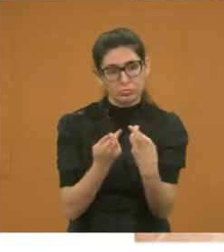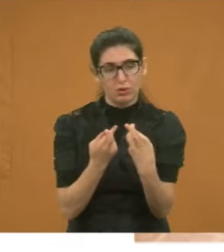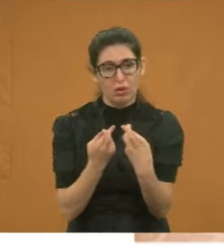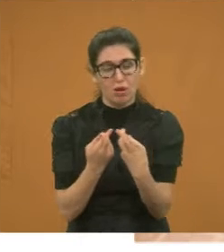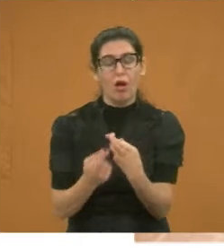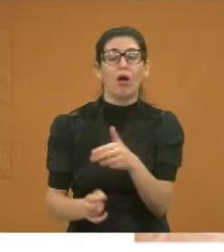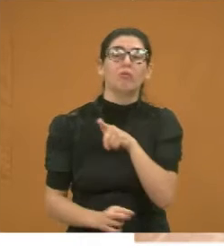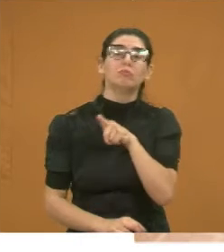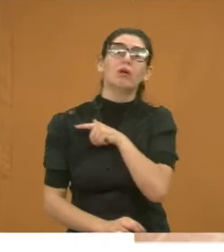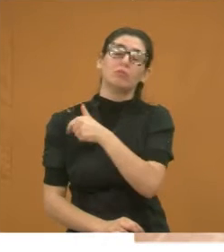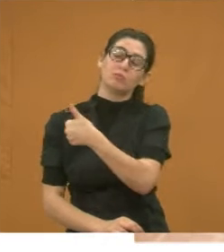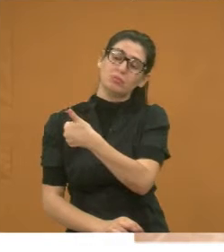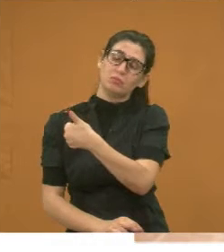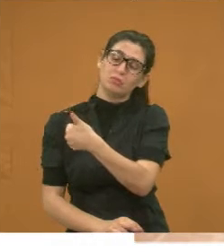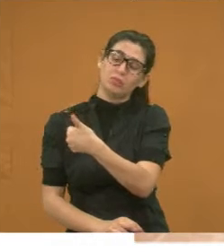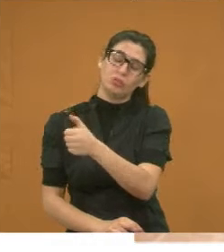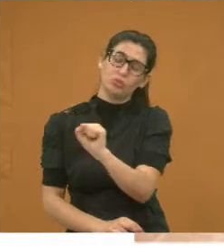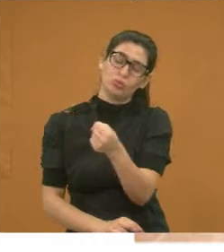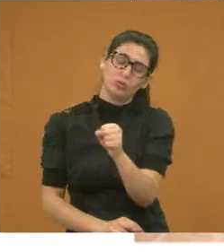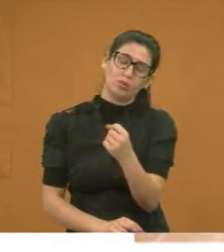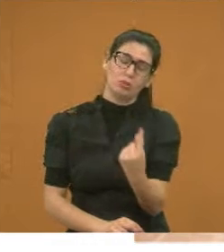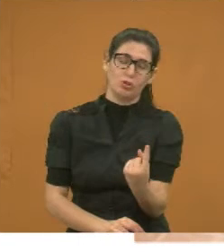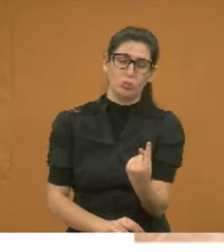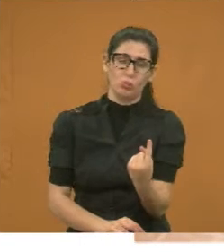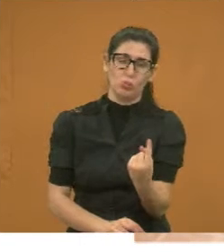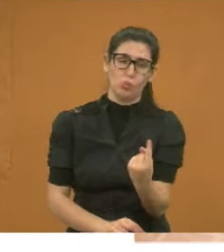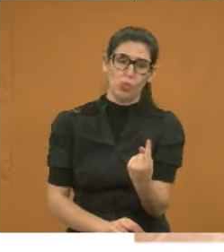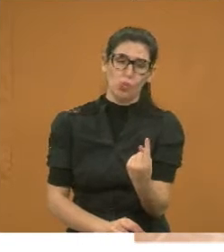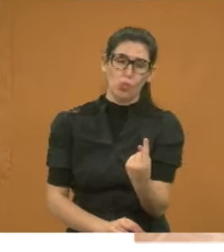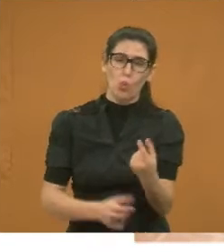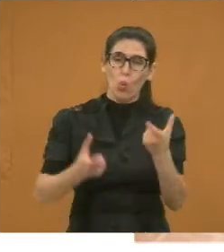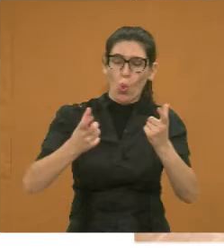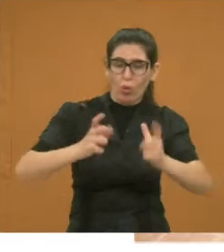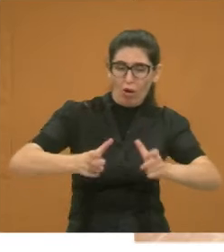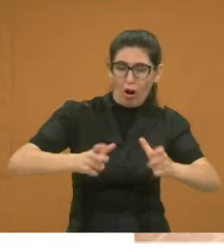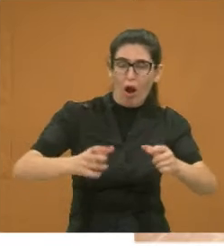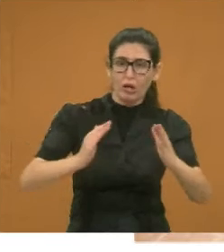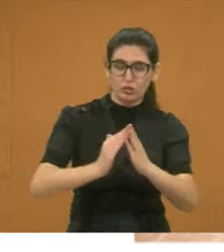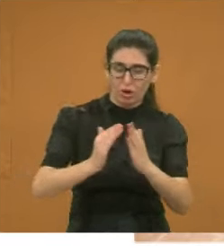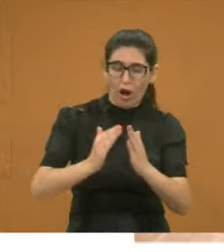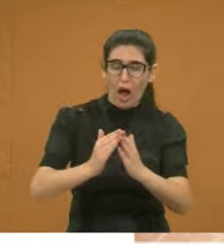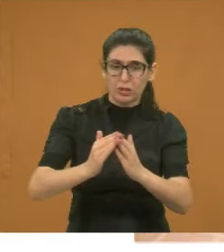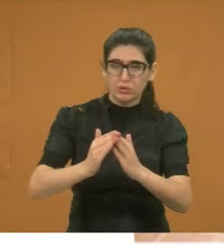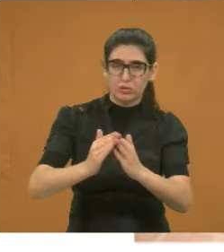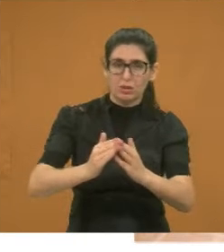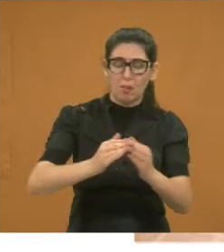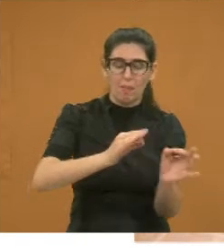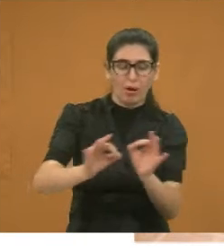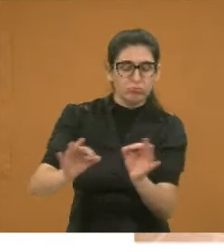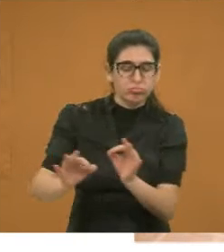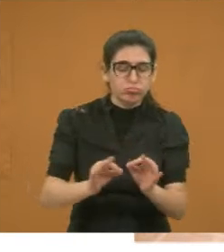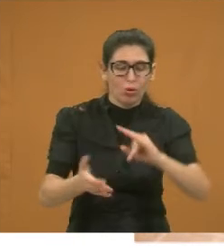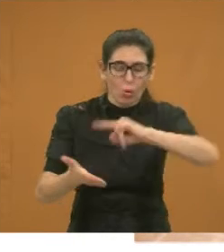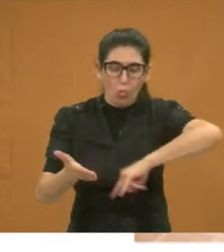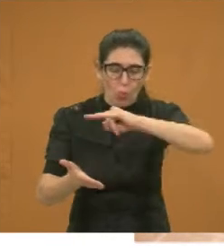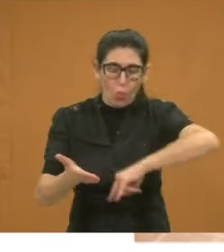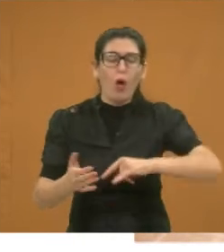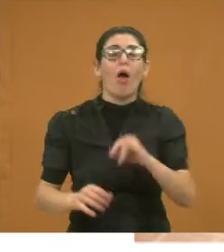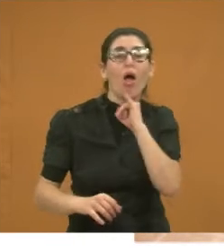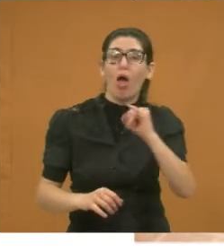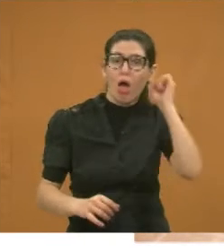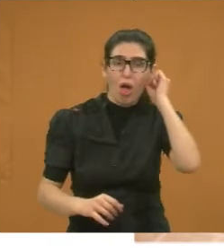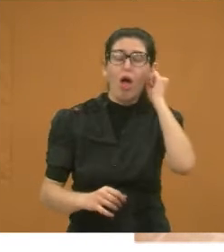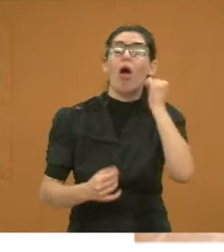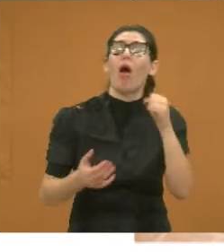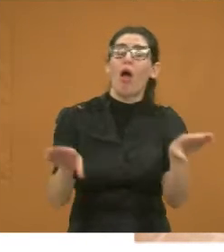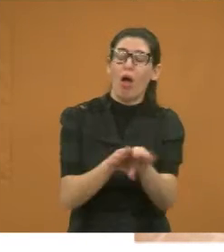tem 181 lotes que vão ser regularizados. O Isaías Santana esteve lá,